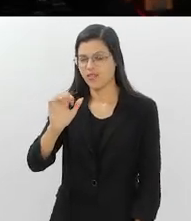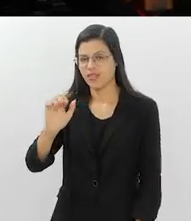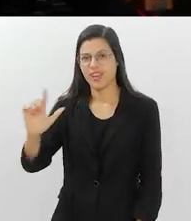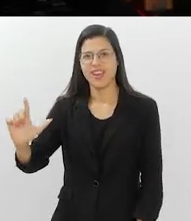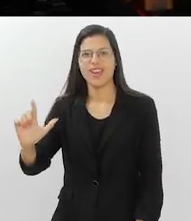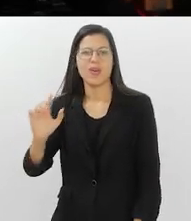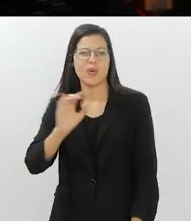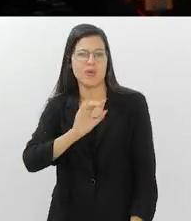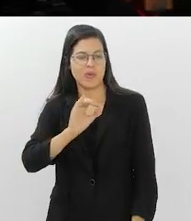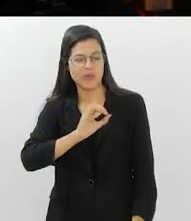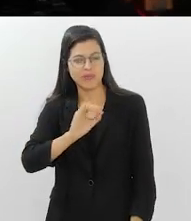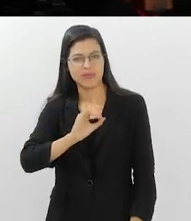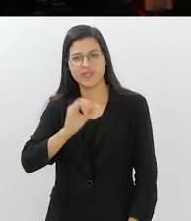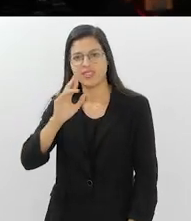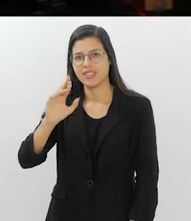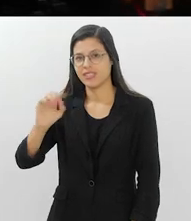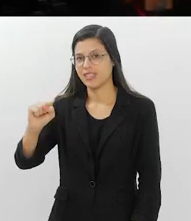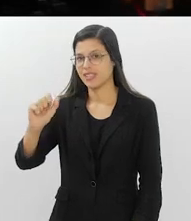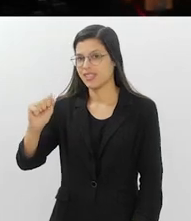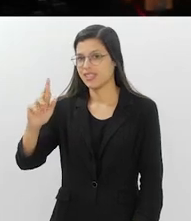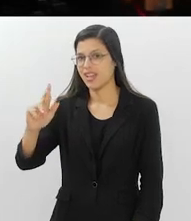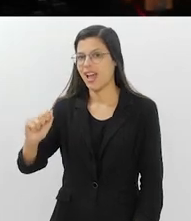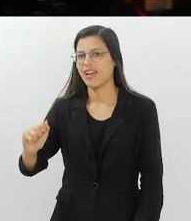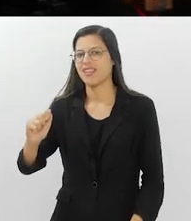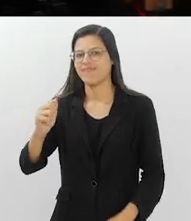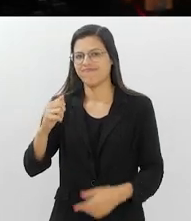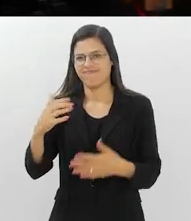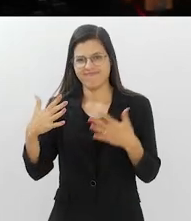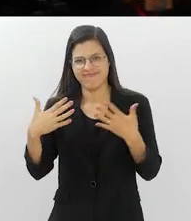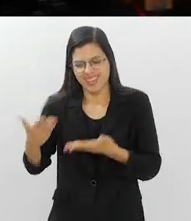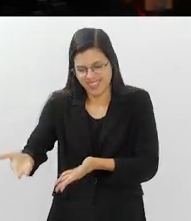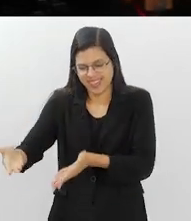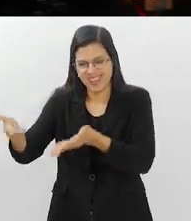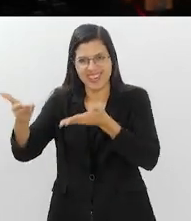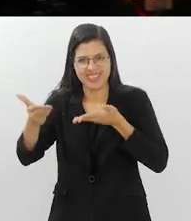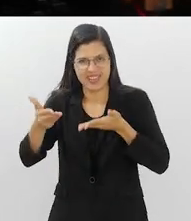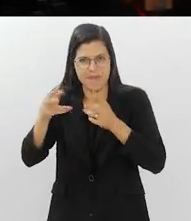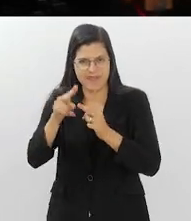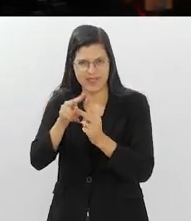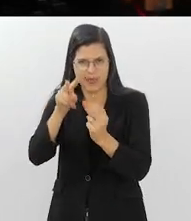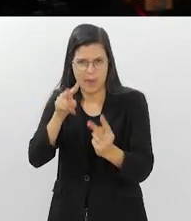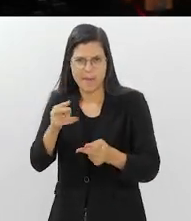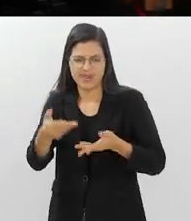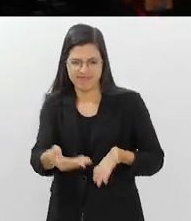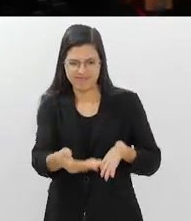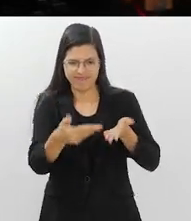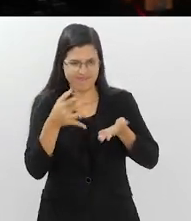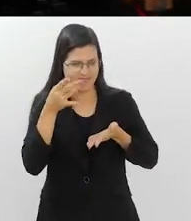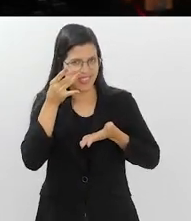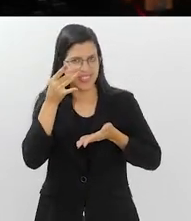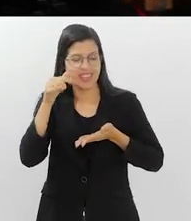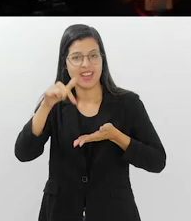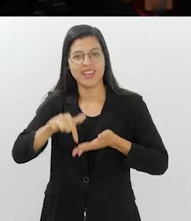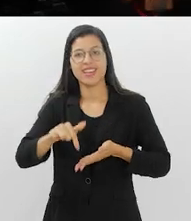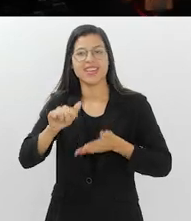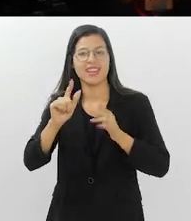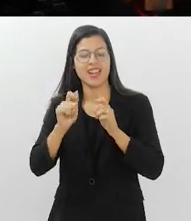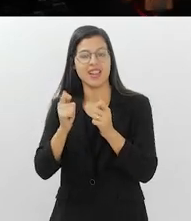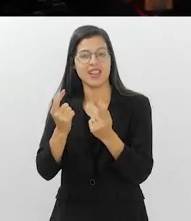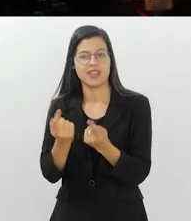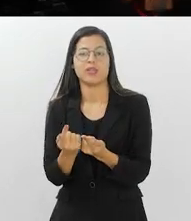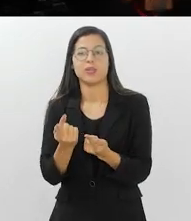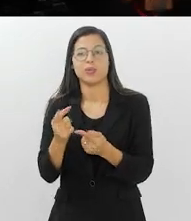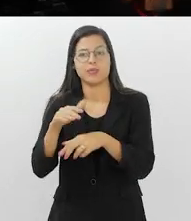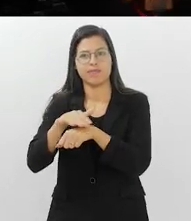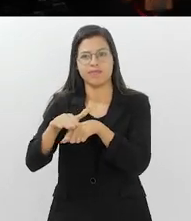aqui. Olá, Sara. Uma alegria te receber virtualmente aqui nos estúdios da TV Alerje. Então, vamos começar, porque